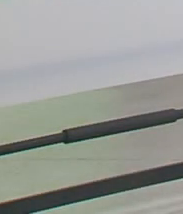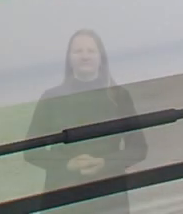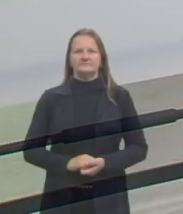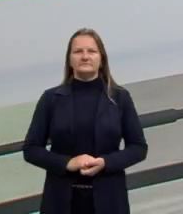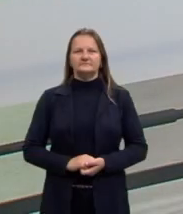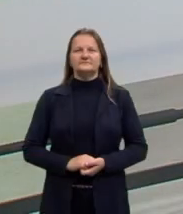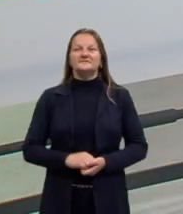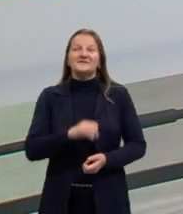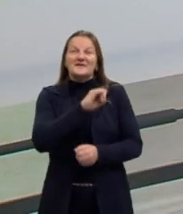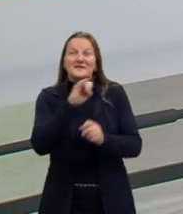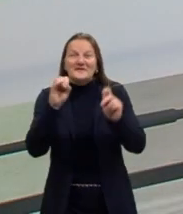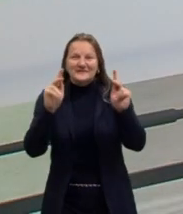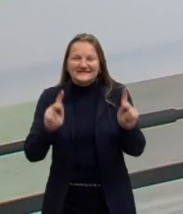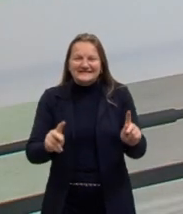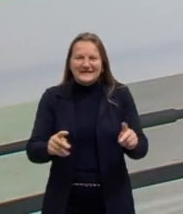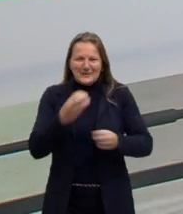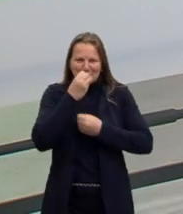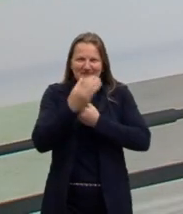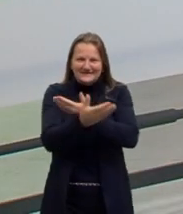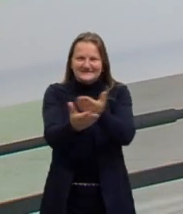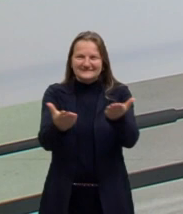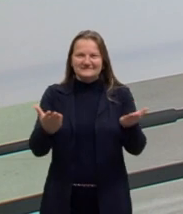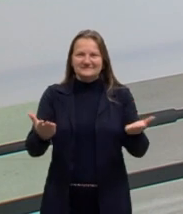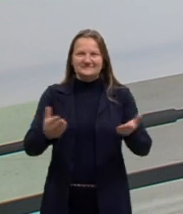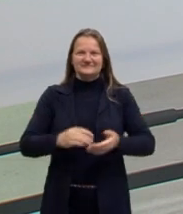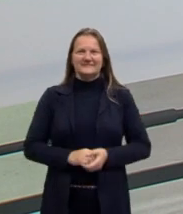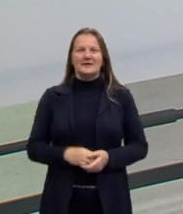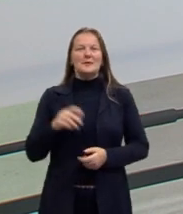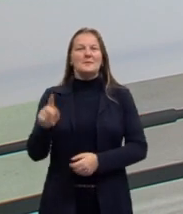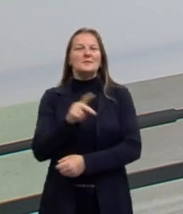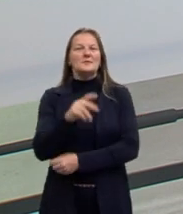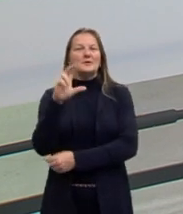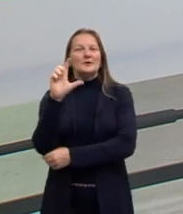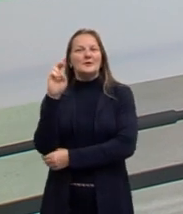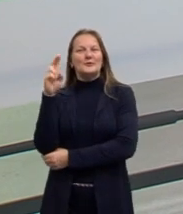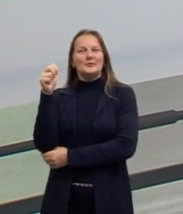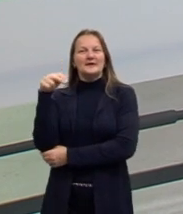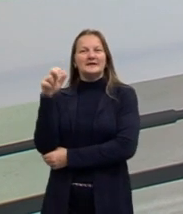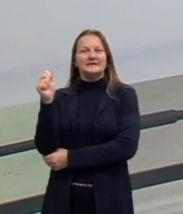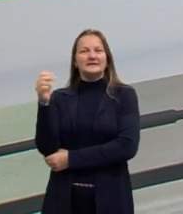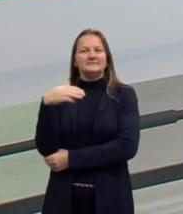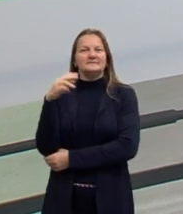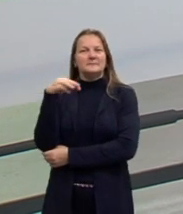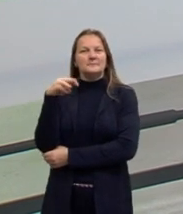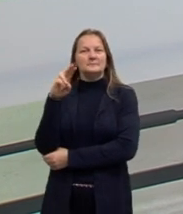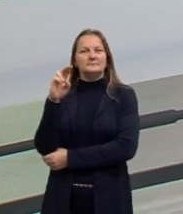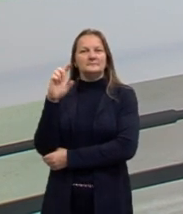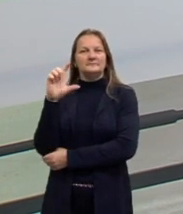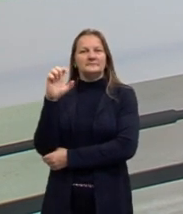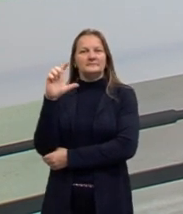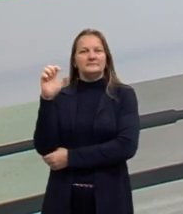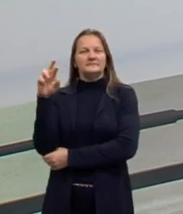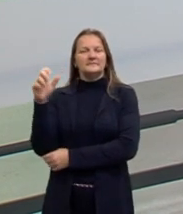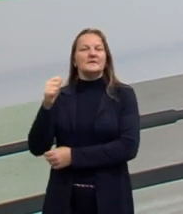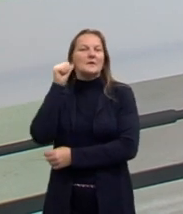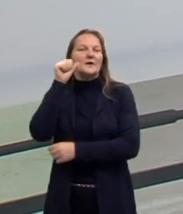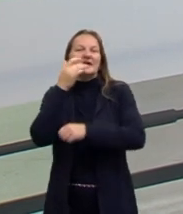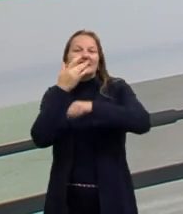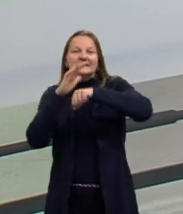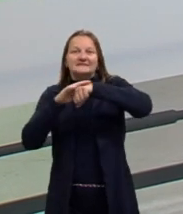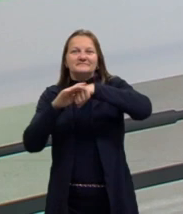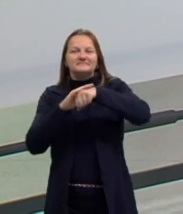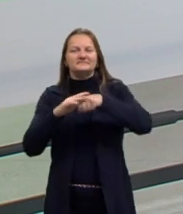E aí pessoal, tudo bem com vocês? Eu sou a professora Luana Miller, sou uma mulher branca, de estatura média,